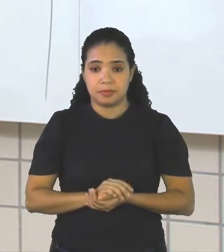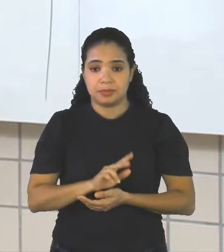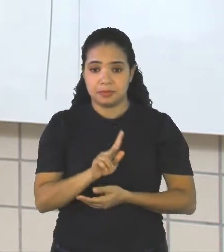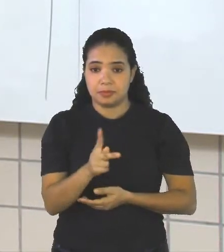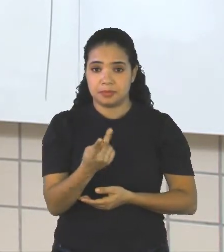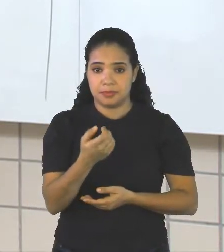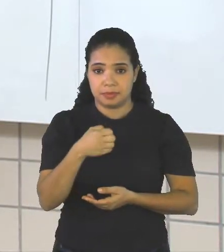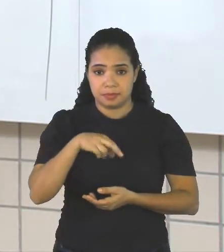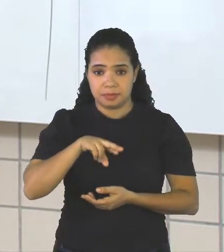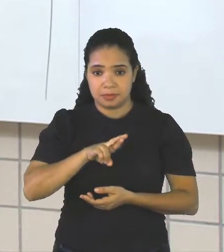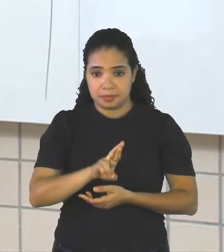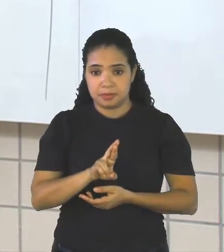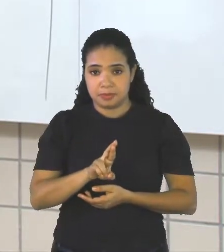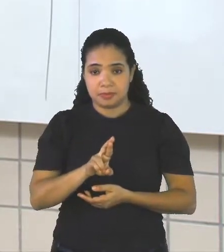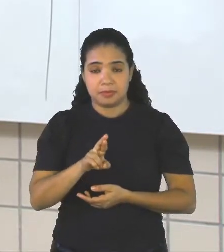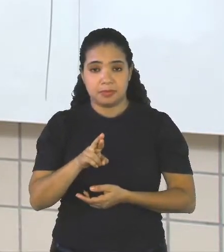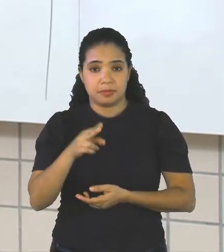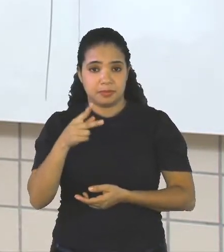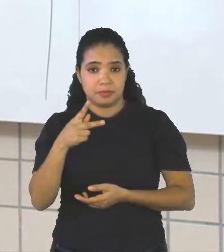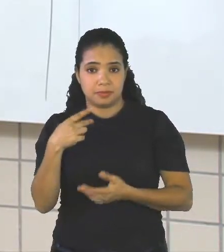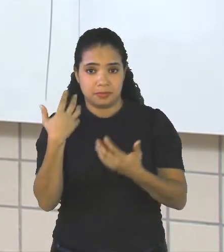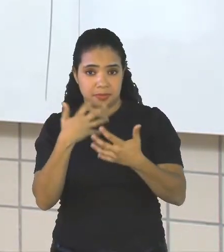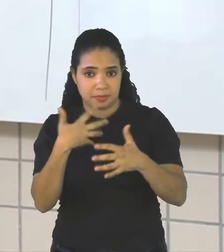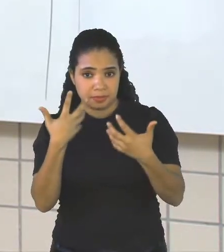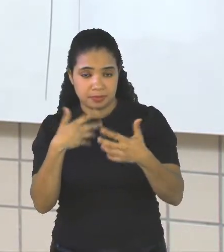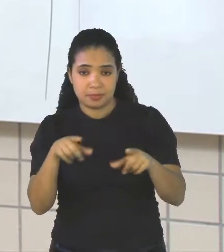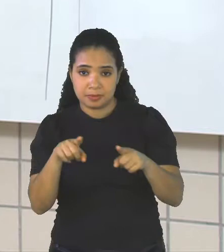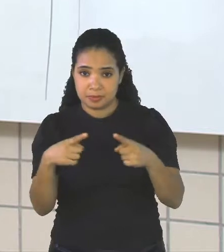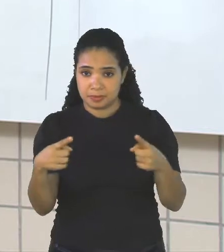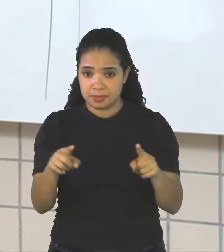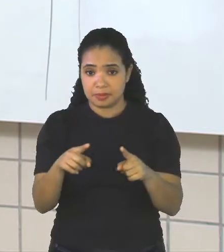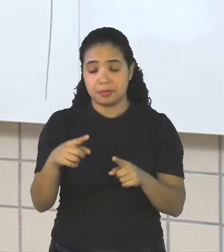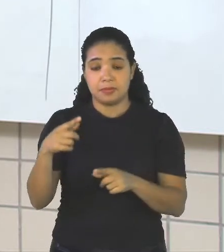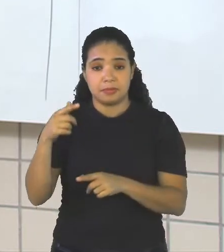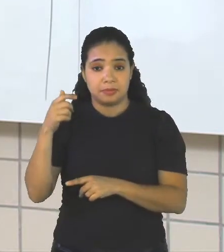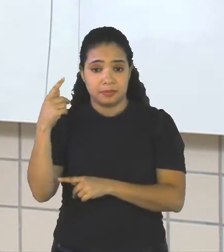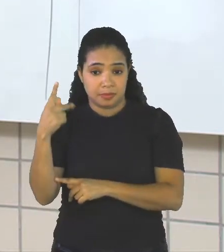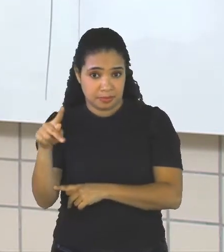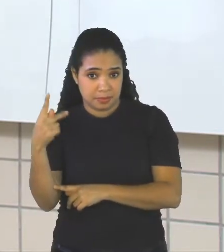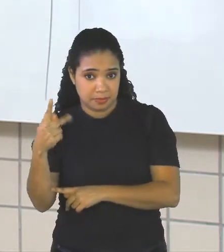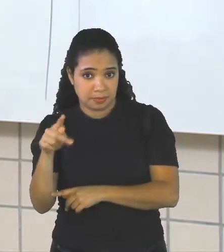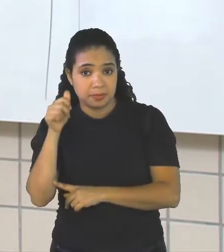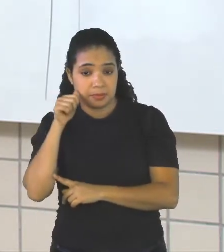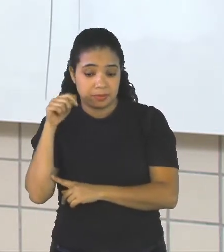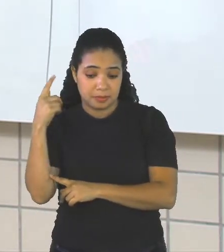Song Sua canção Aliás, a canção Dela Ok?